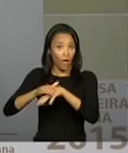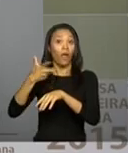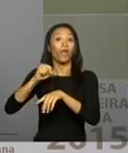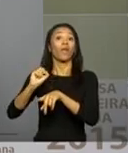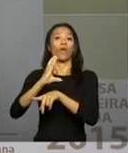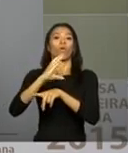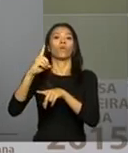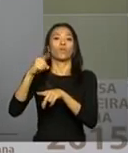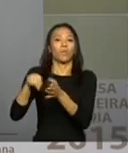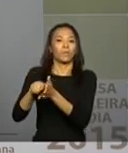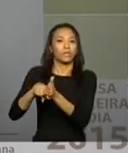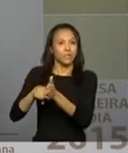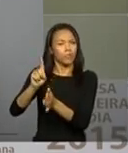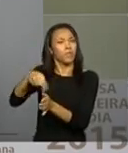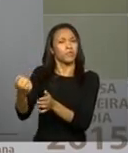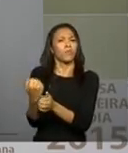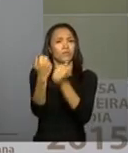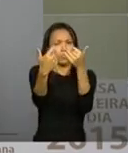mais claramente.